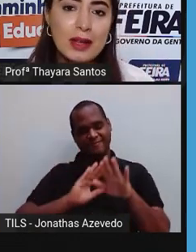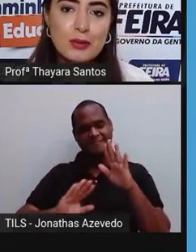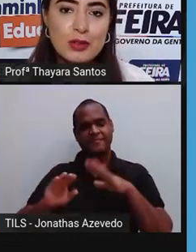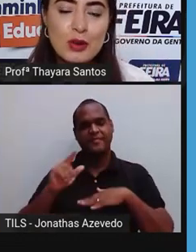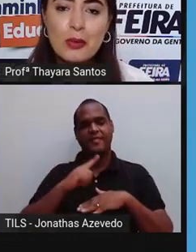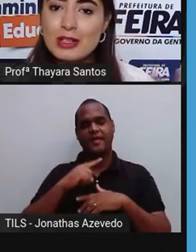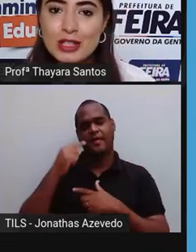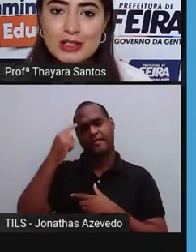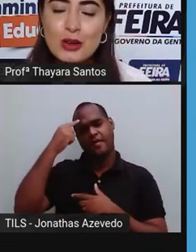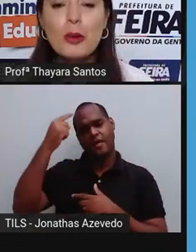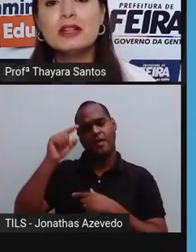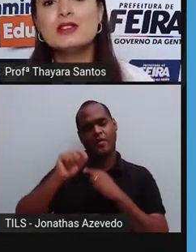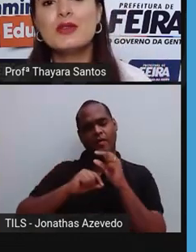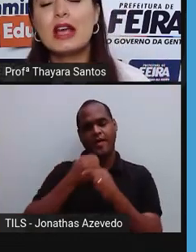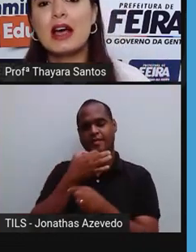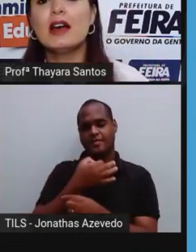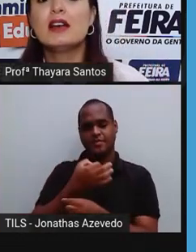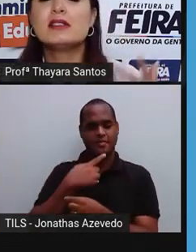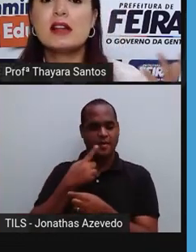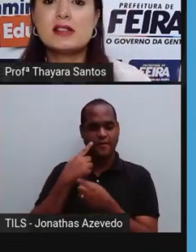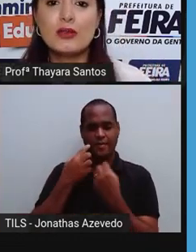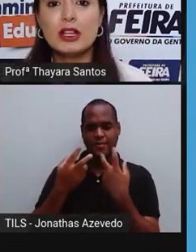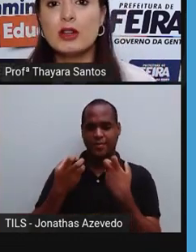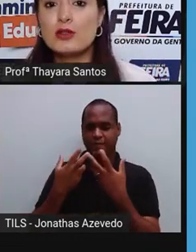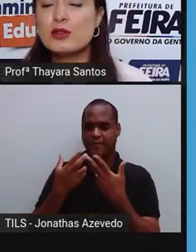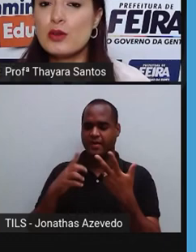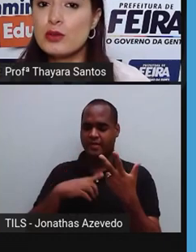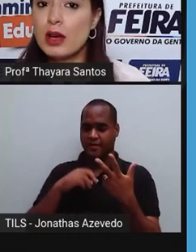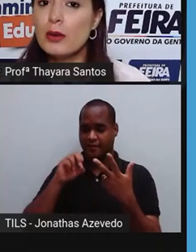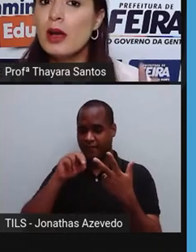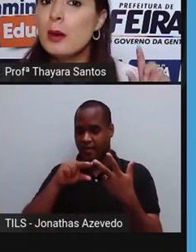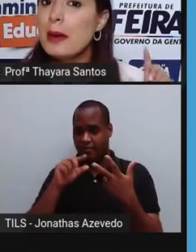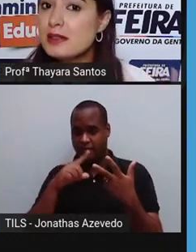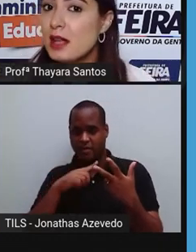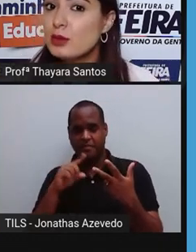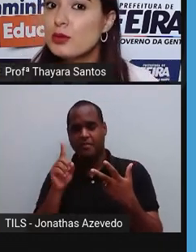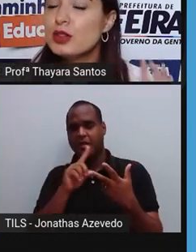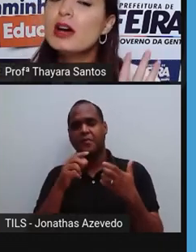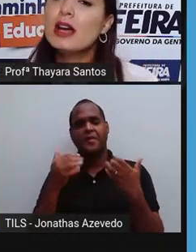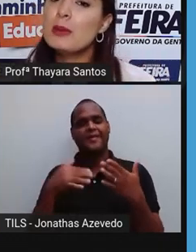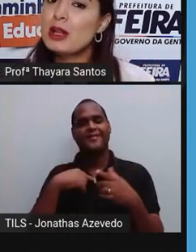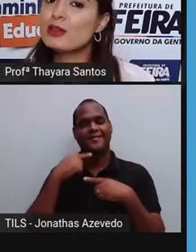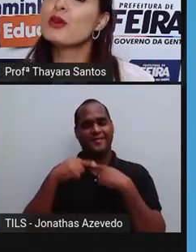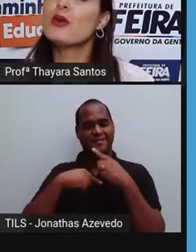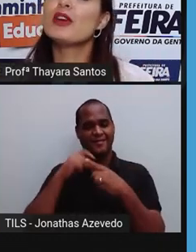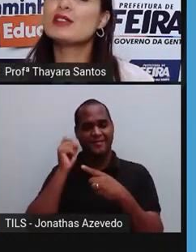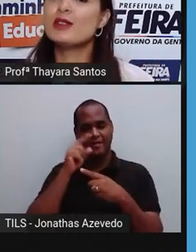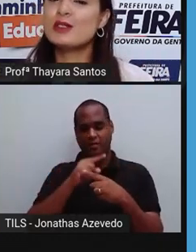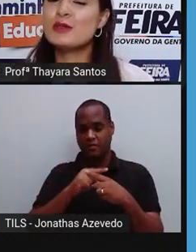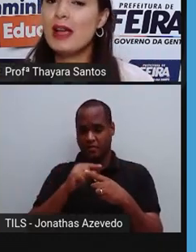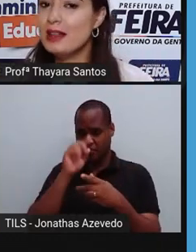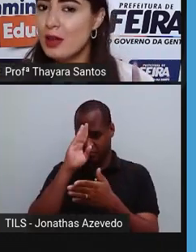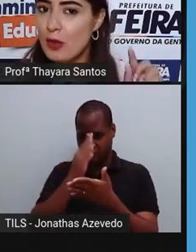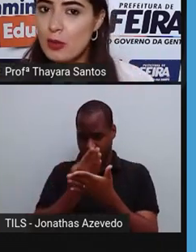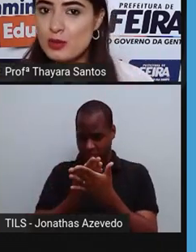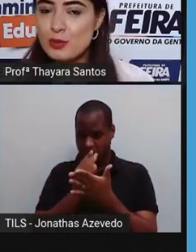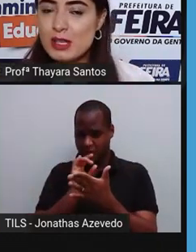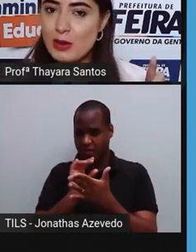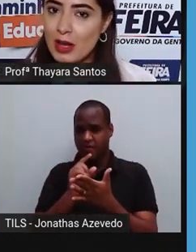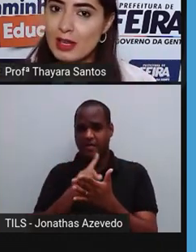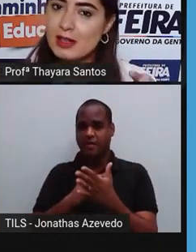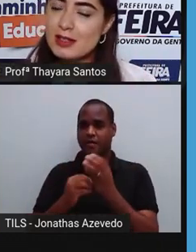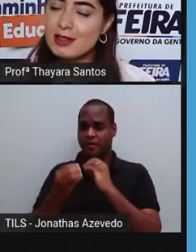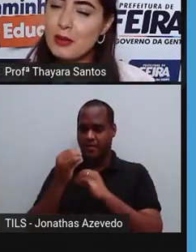Ele deu aí no vídeo algumas dicas de como identificar se eles são venenosos ou não, mas na dúvida é melhor não confiar só nisso daí. Então vamos